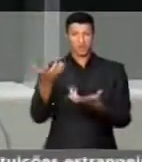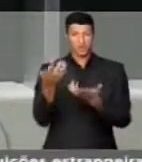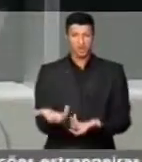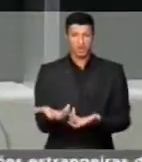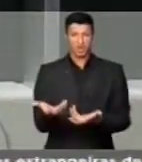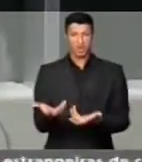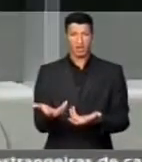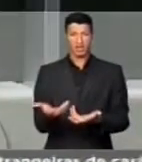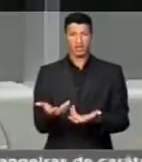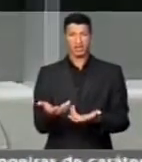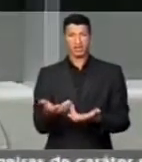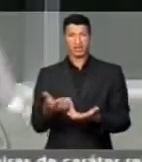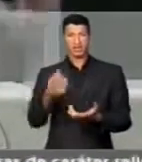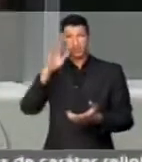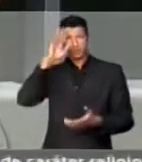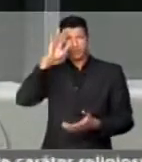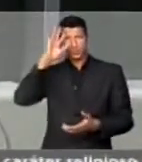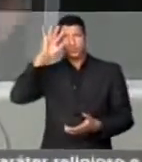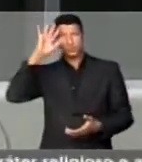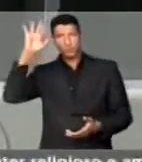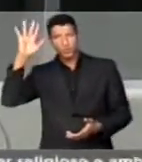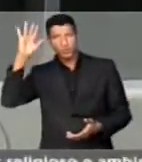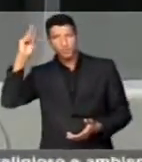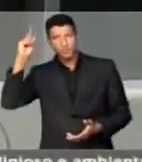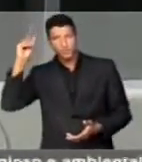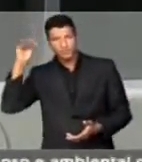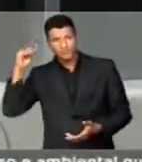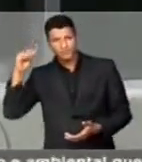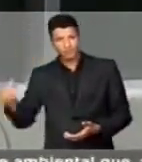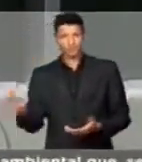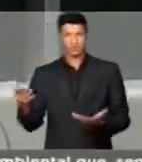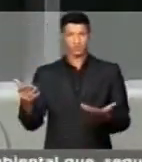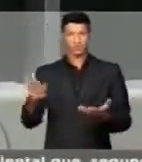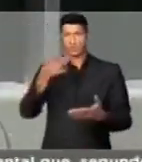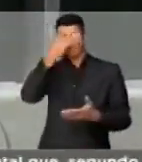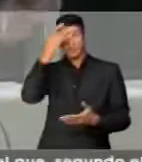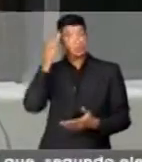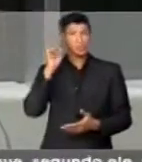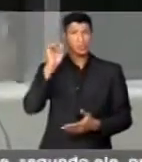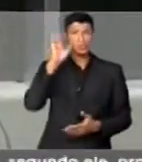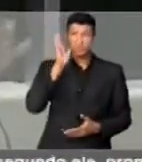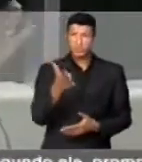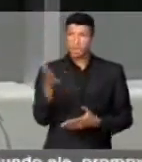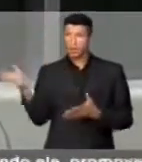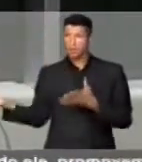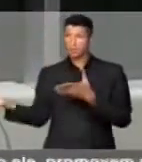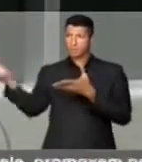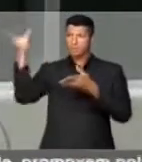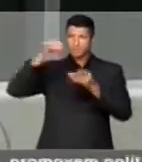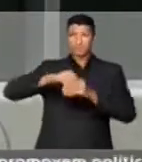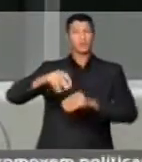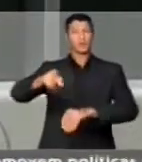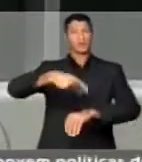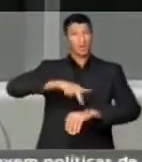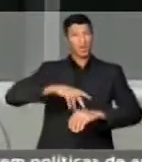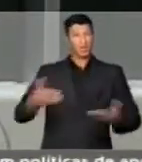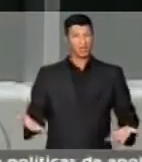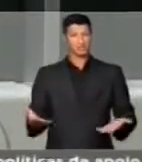querem matar o sonho de muitos e muitas que foram incluídos neste país.